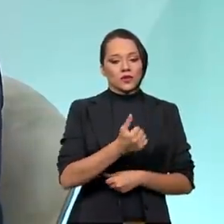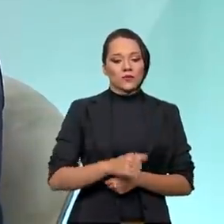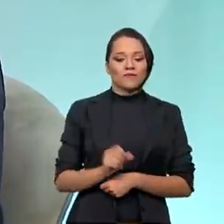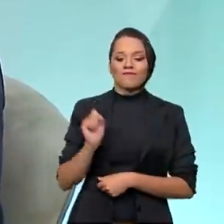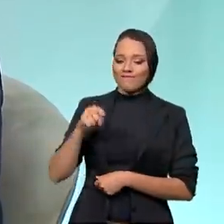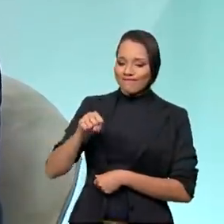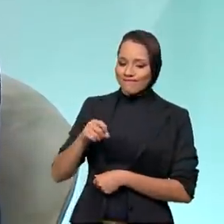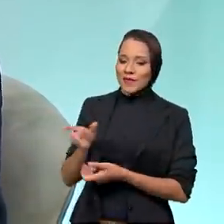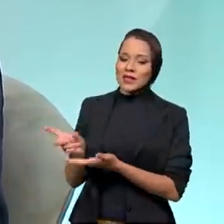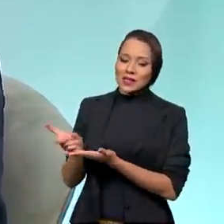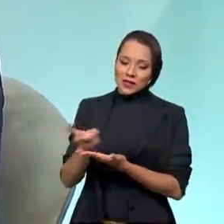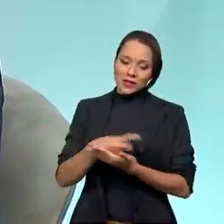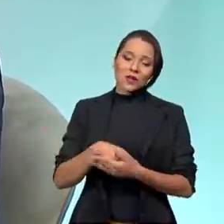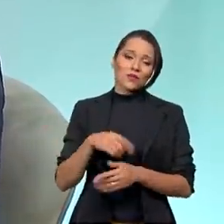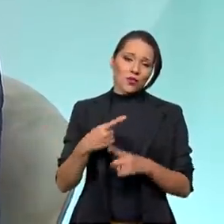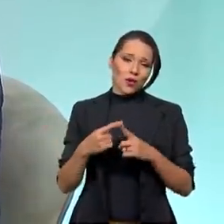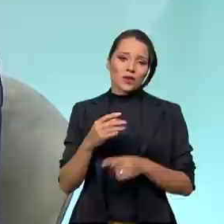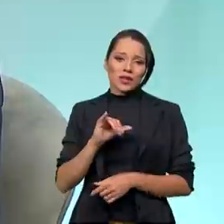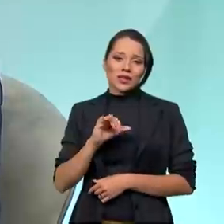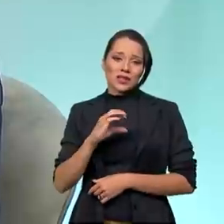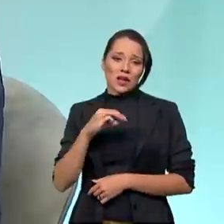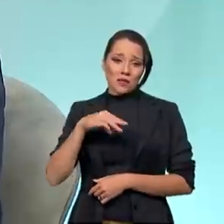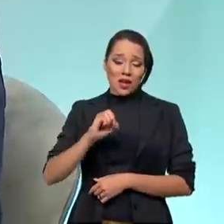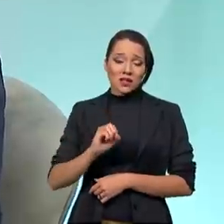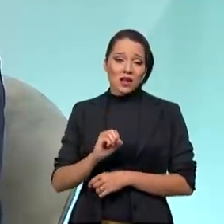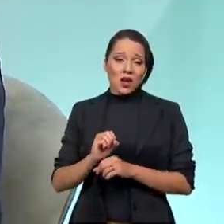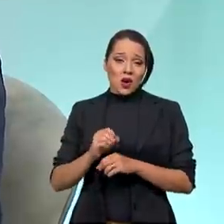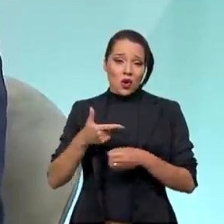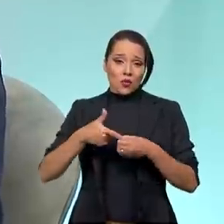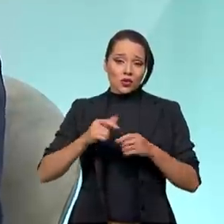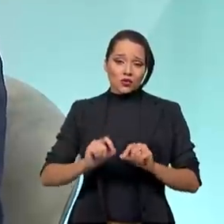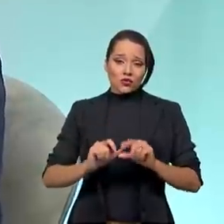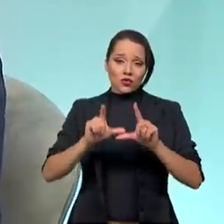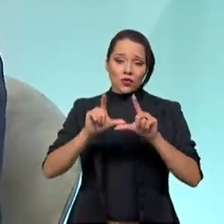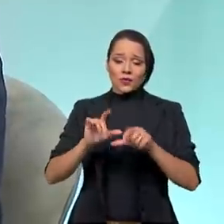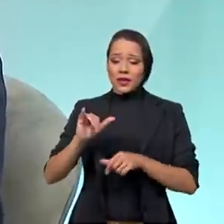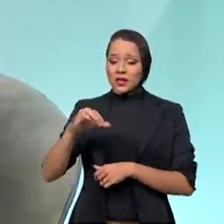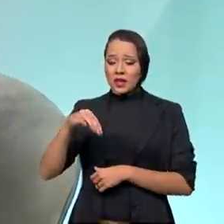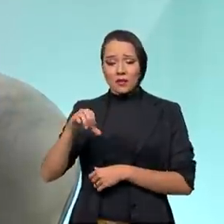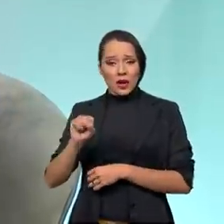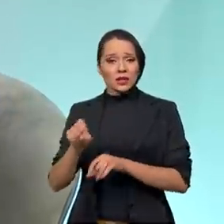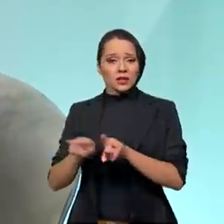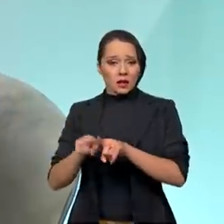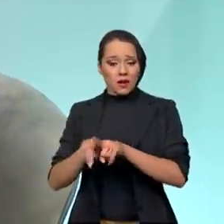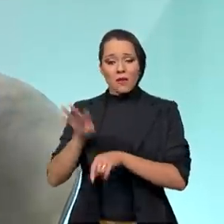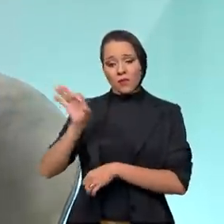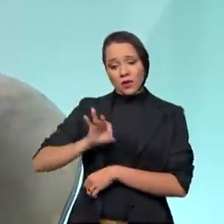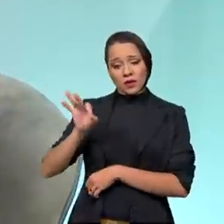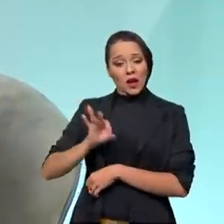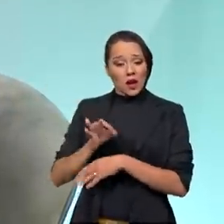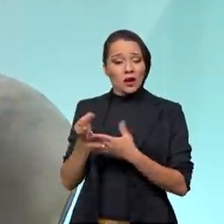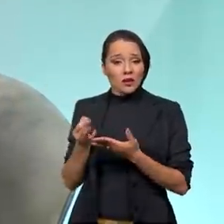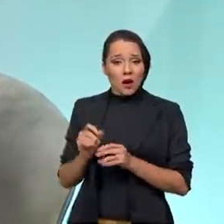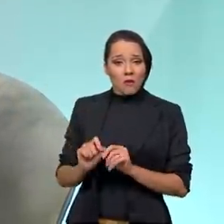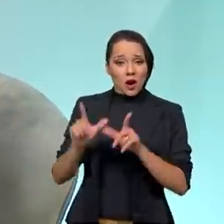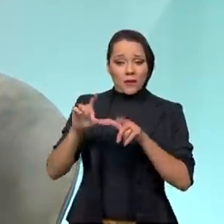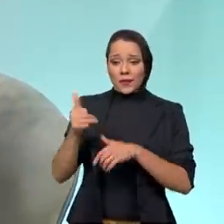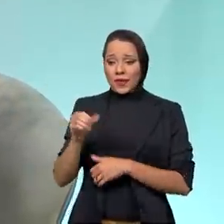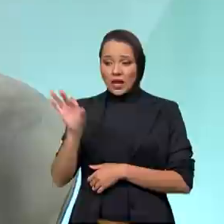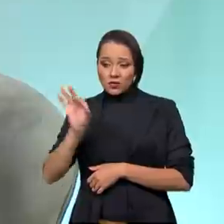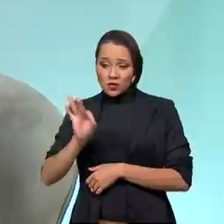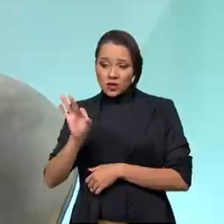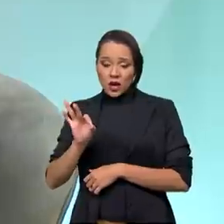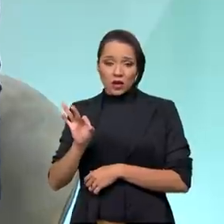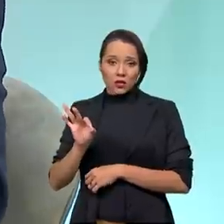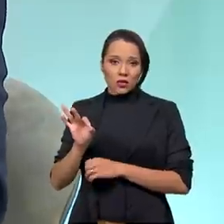tem... Por conta do ICMS. É isso, né? O combustível aumenta, o ICMS incidente ali também é um percentual. Então, é aquela história, 10%